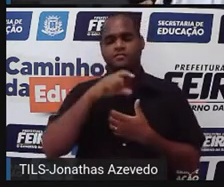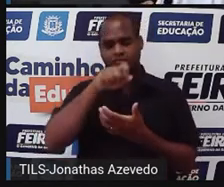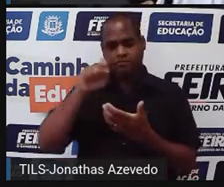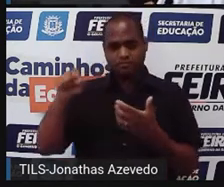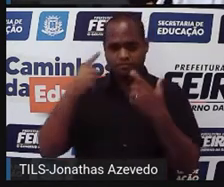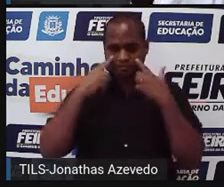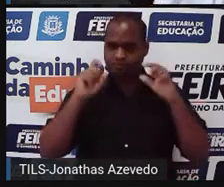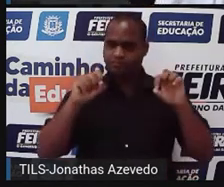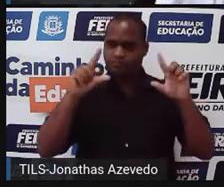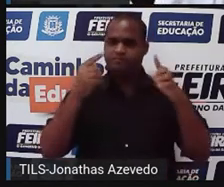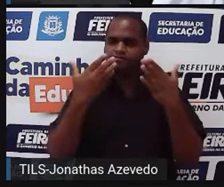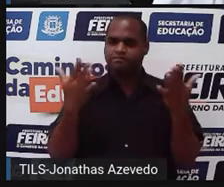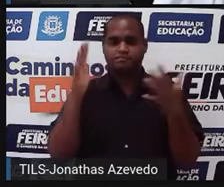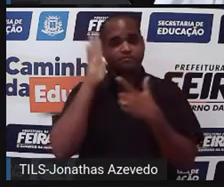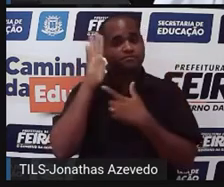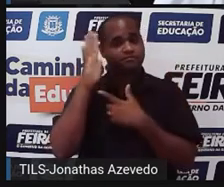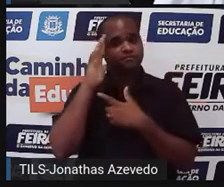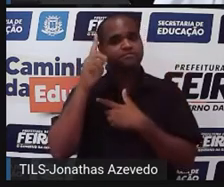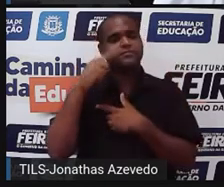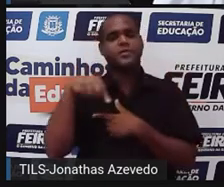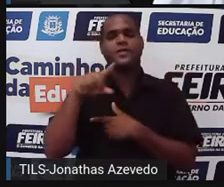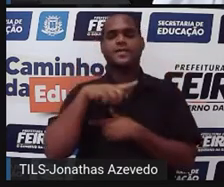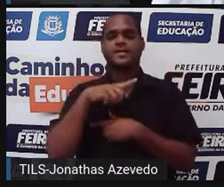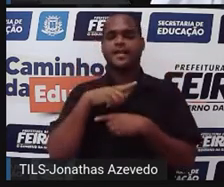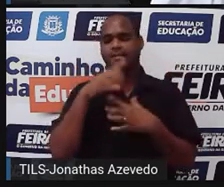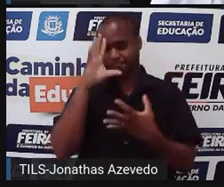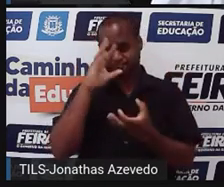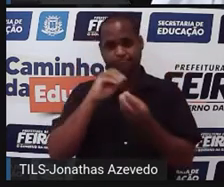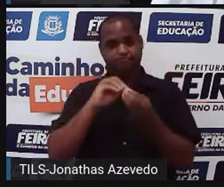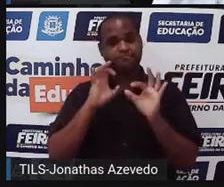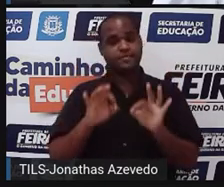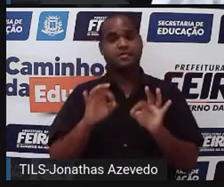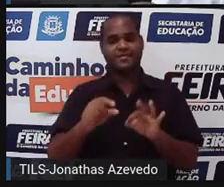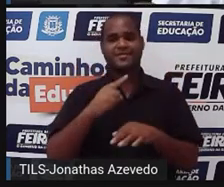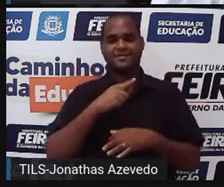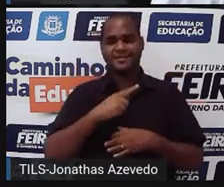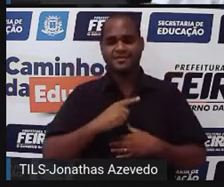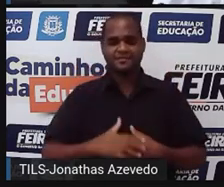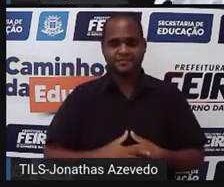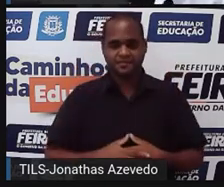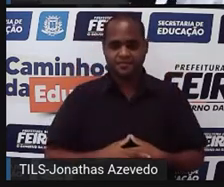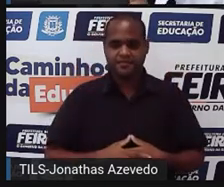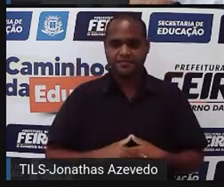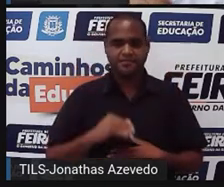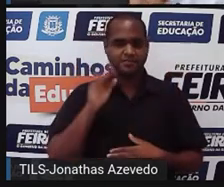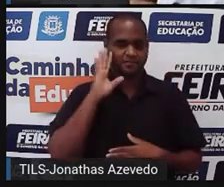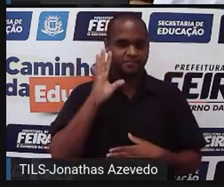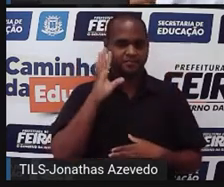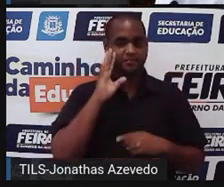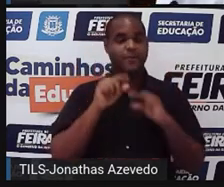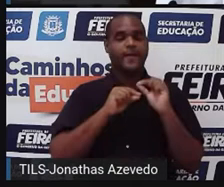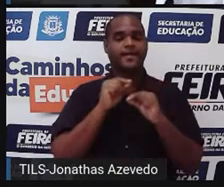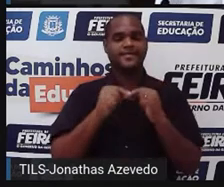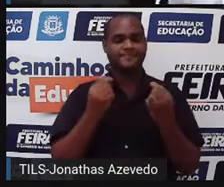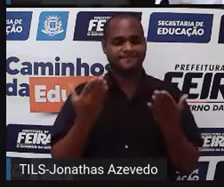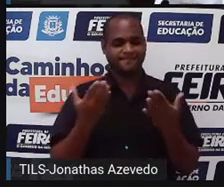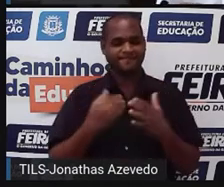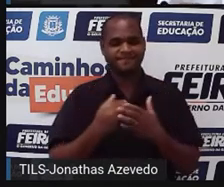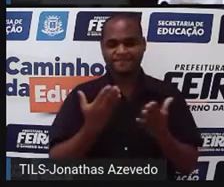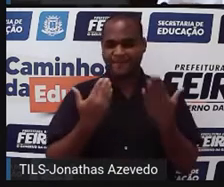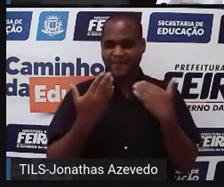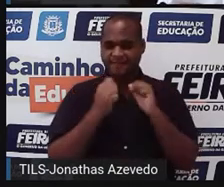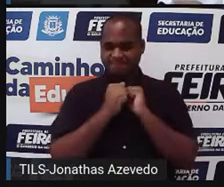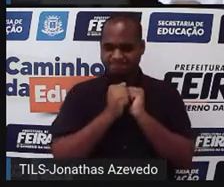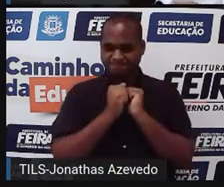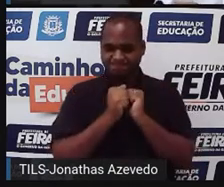pensamento meu, mas eu acho que você vai concordar comigo. Tá bom? E o pensamento é o seguinte, vem comigo